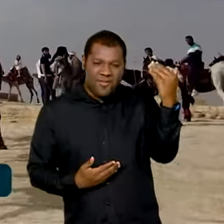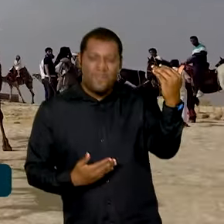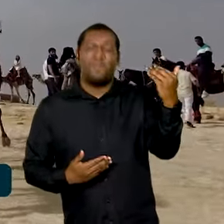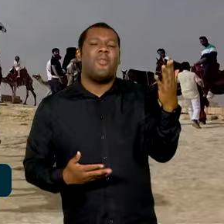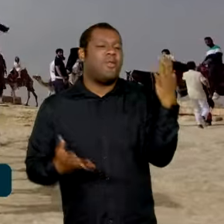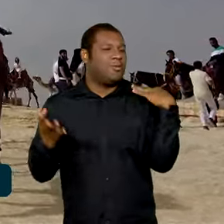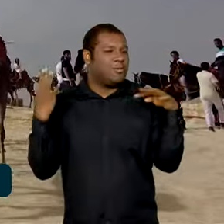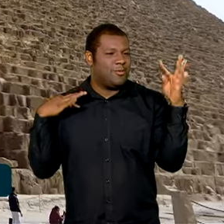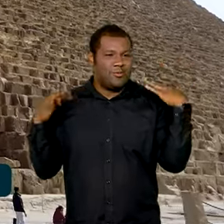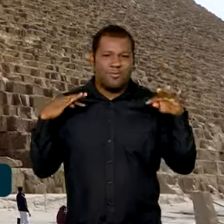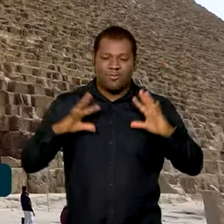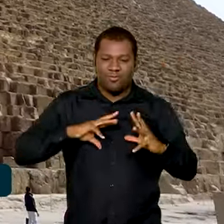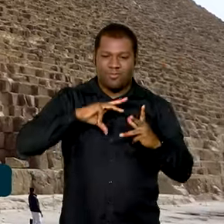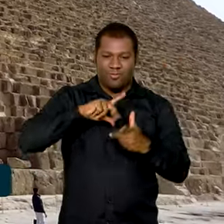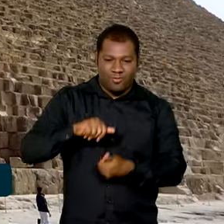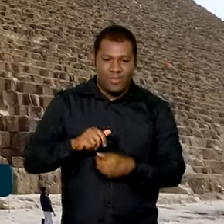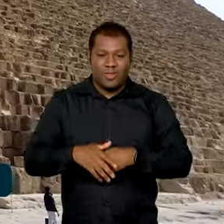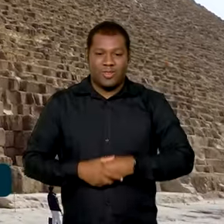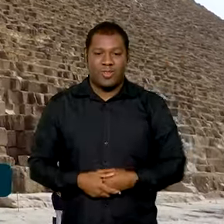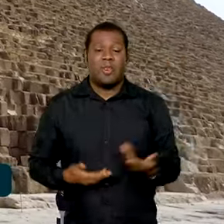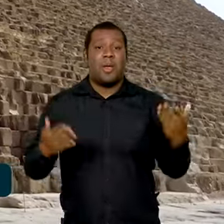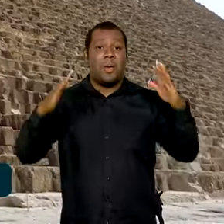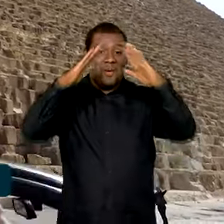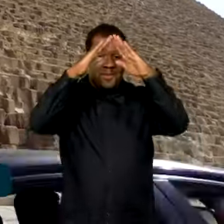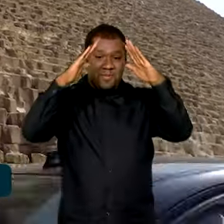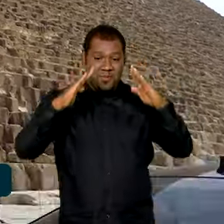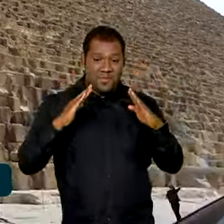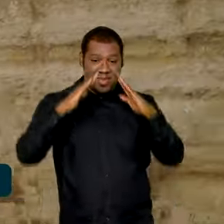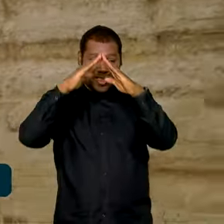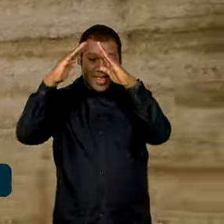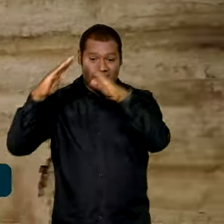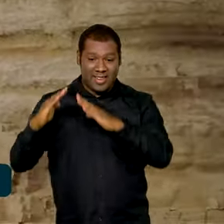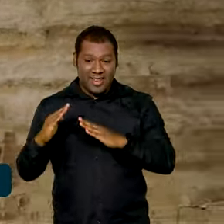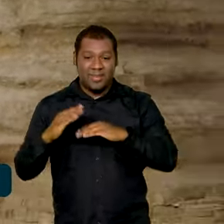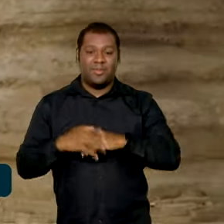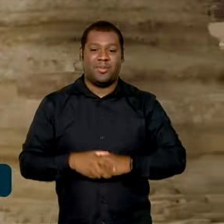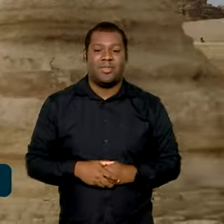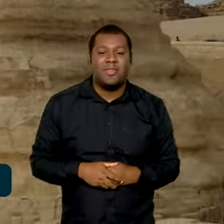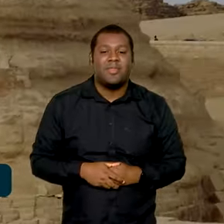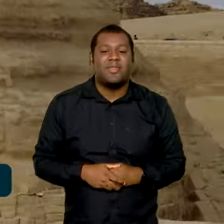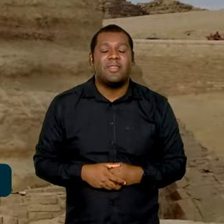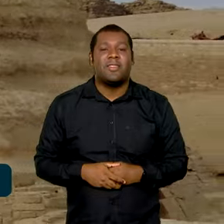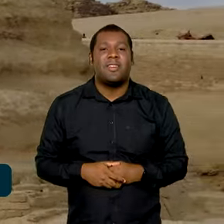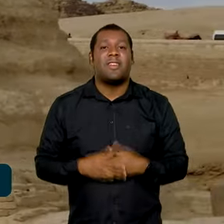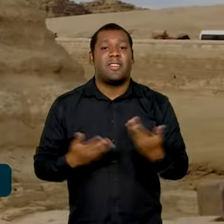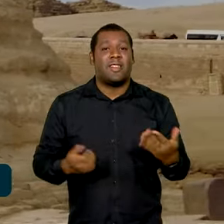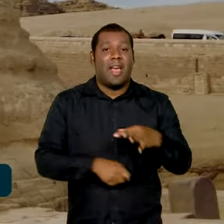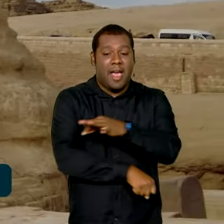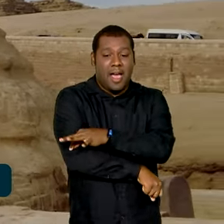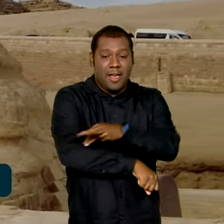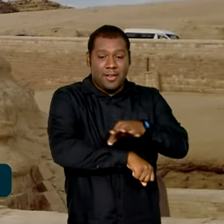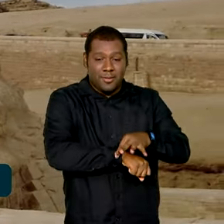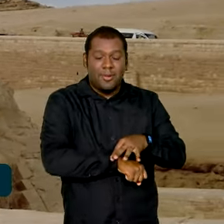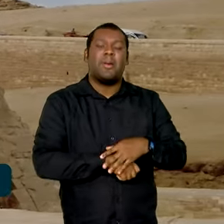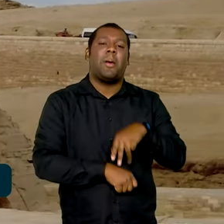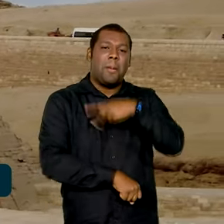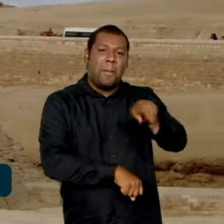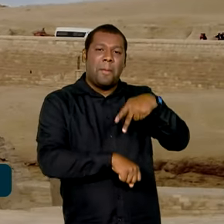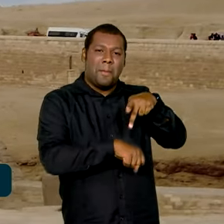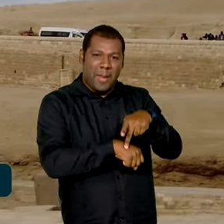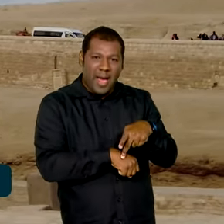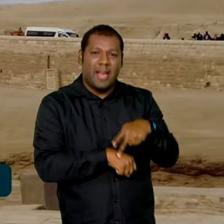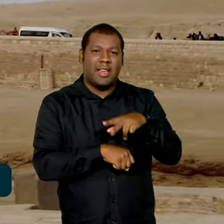turísticas do mundo. As colossais pirâmides de Gizé e a Esfinte lembram porque o país árabe é conhecido